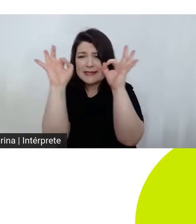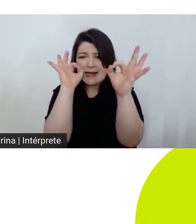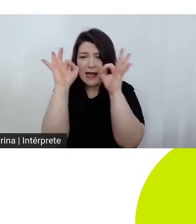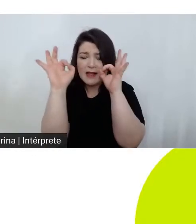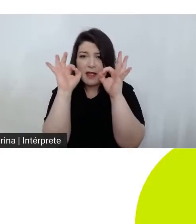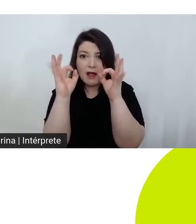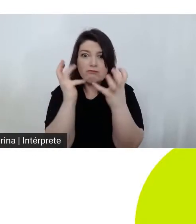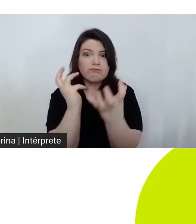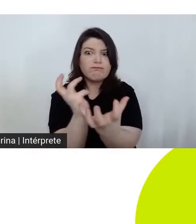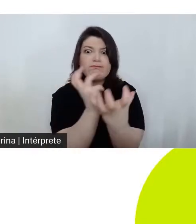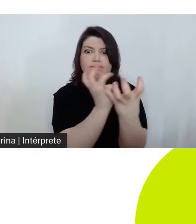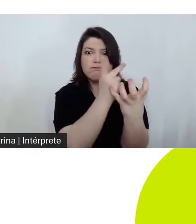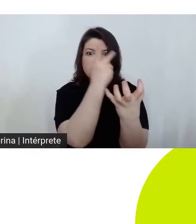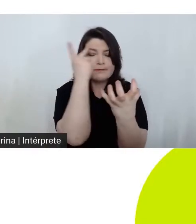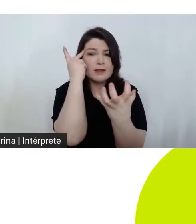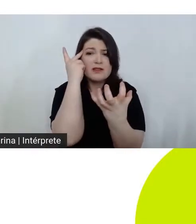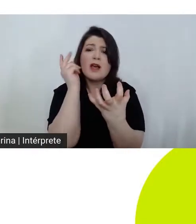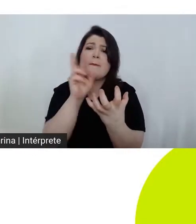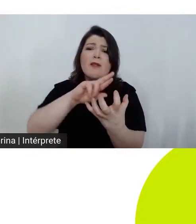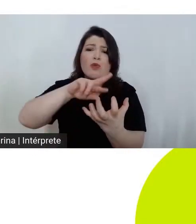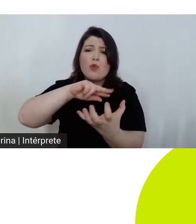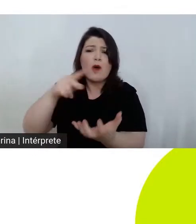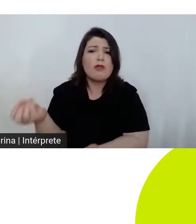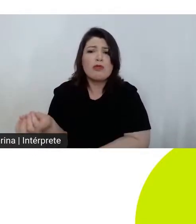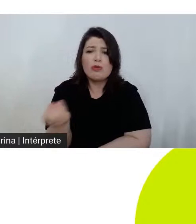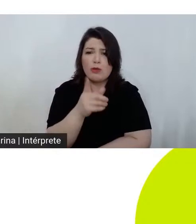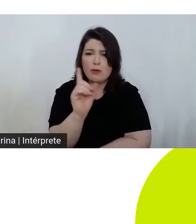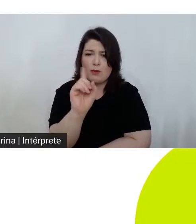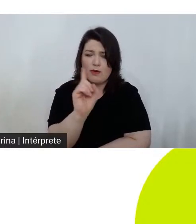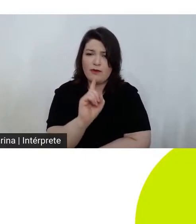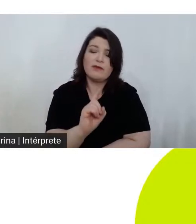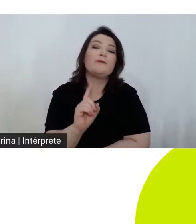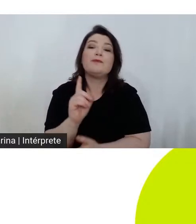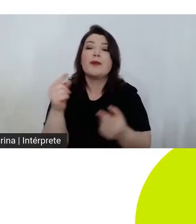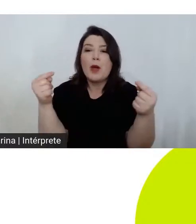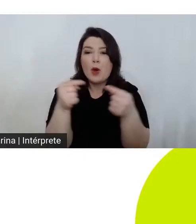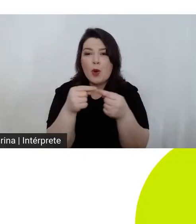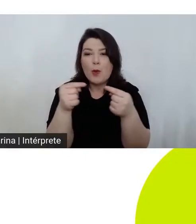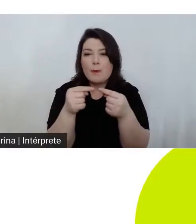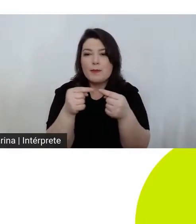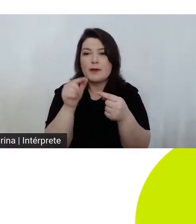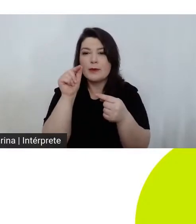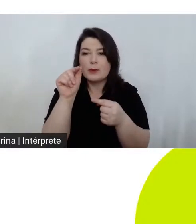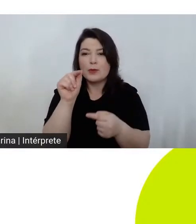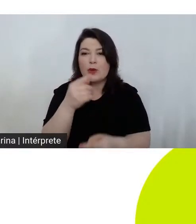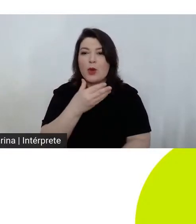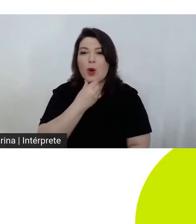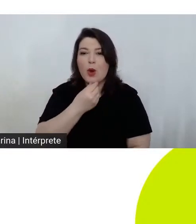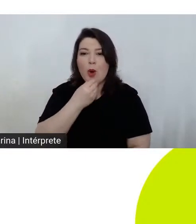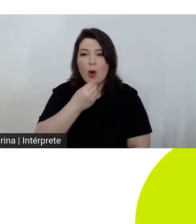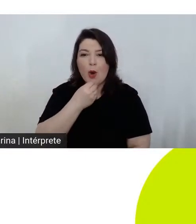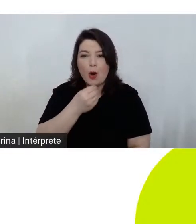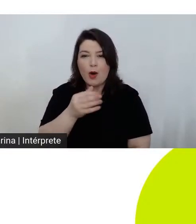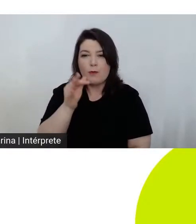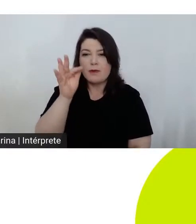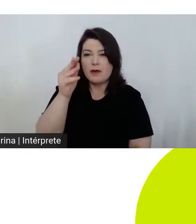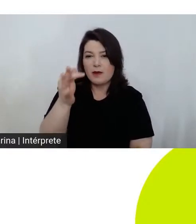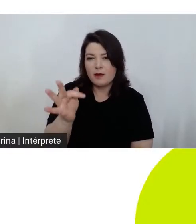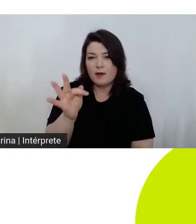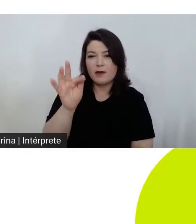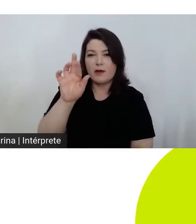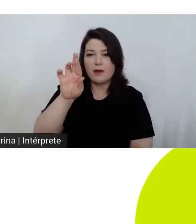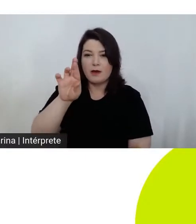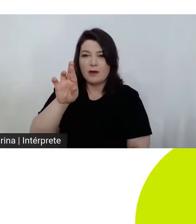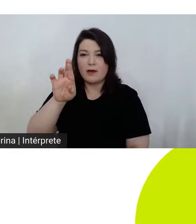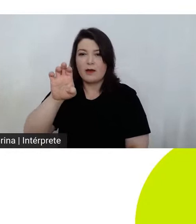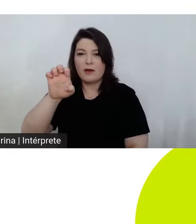que ela se apresenta na obra de Freud. No primeiro momento, Freud estudou a compulsão como